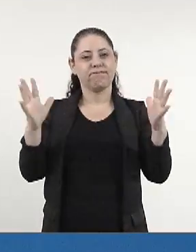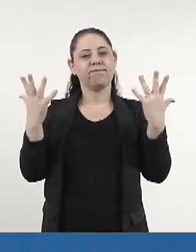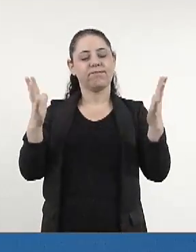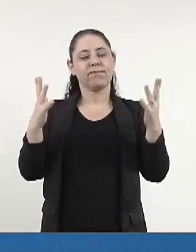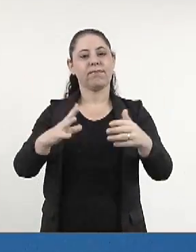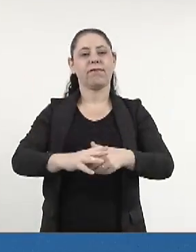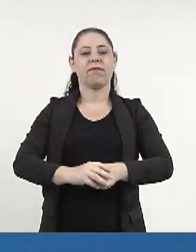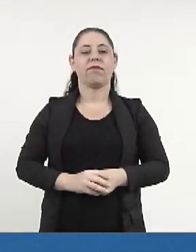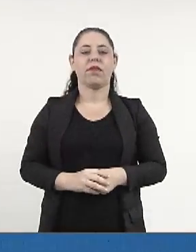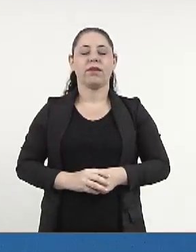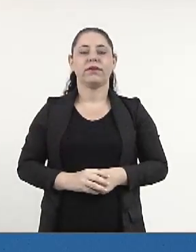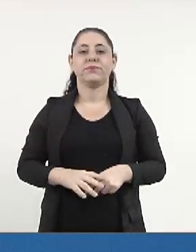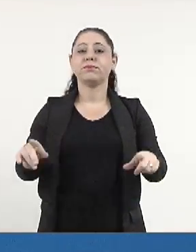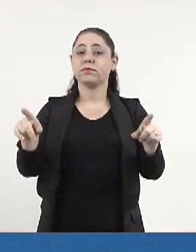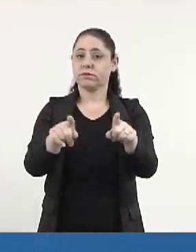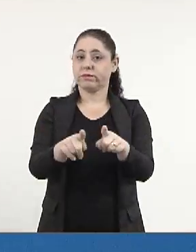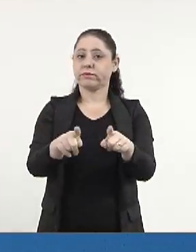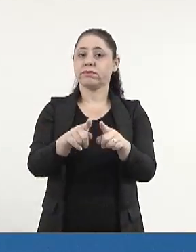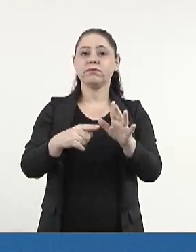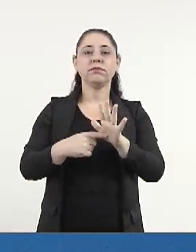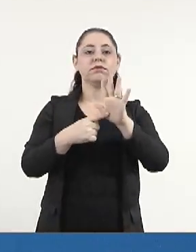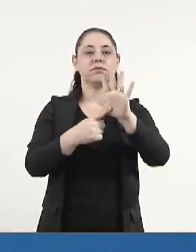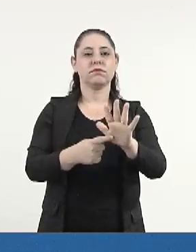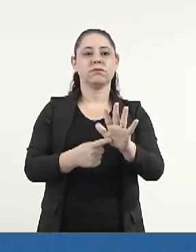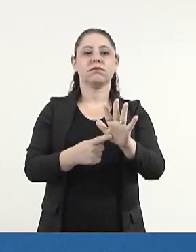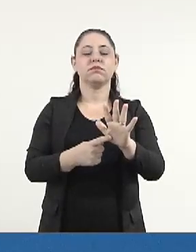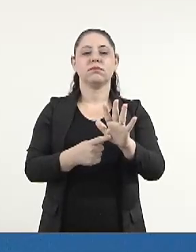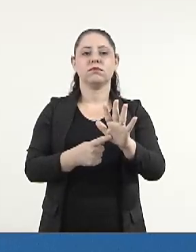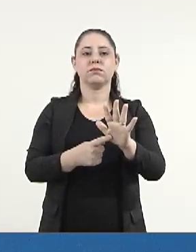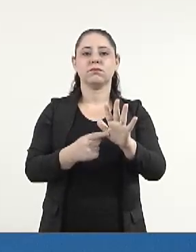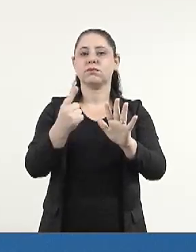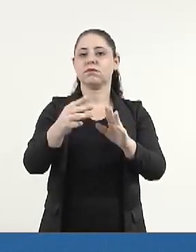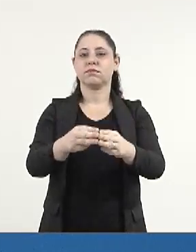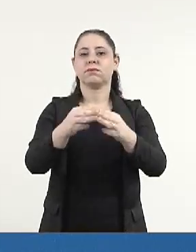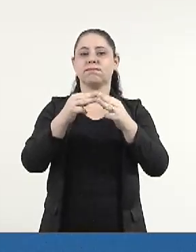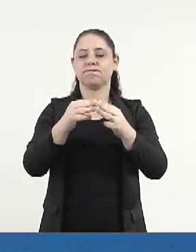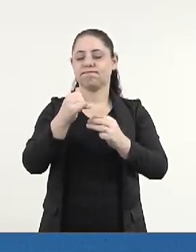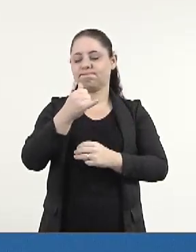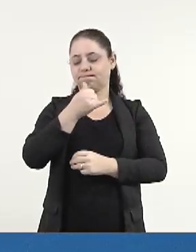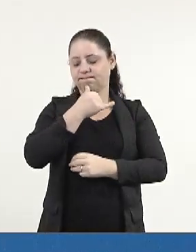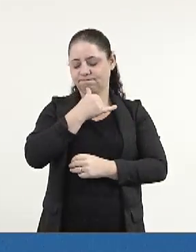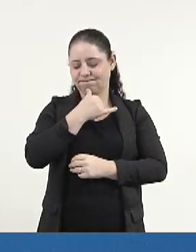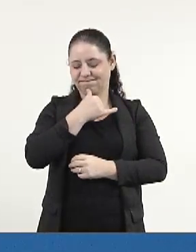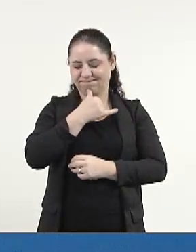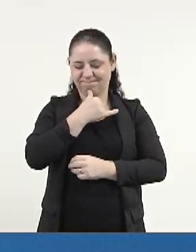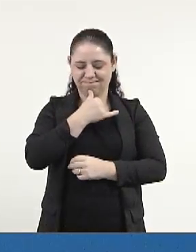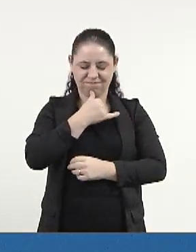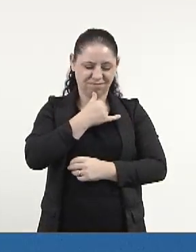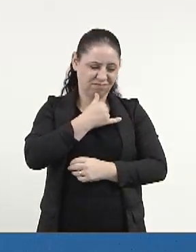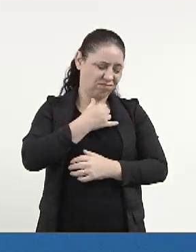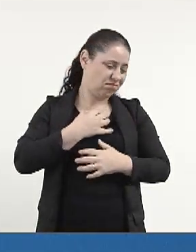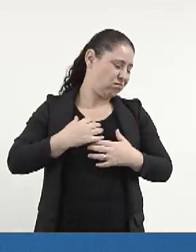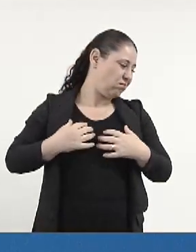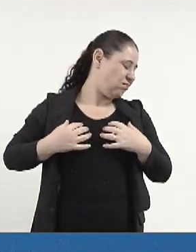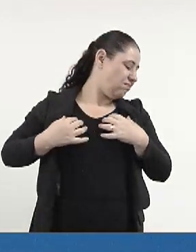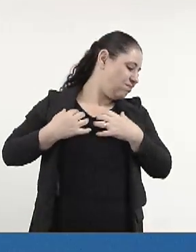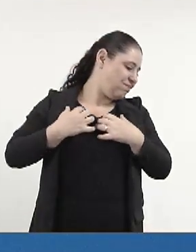e também quero apresentar aqui uma moção de pesar com muita tristeza